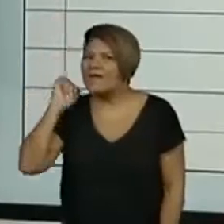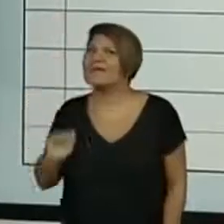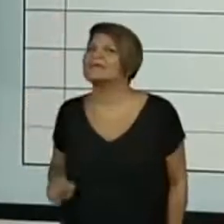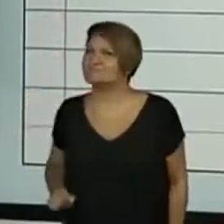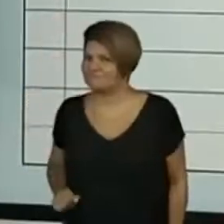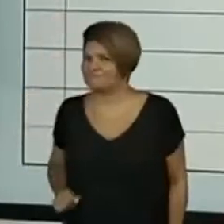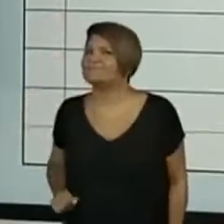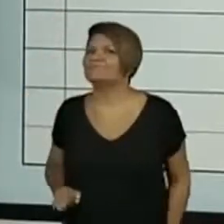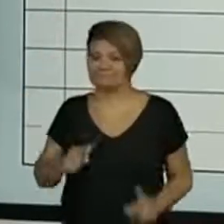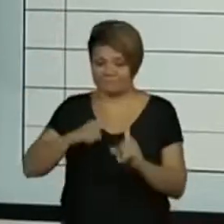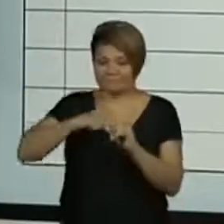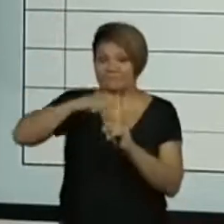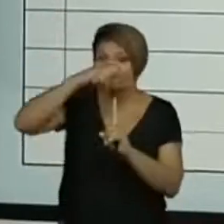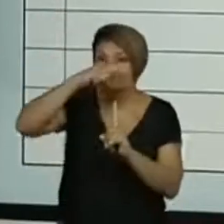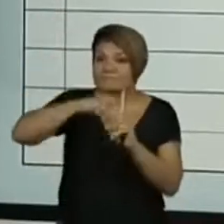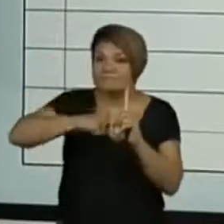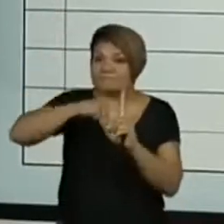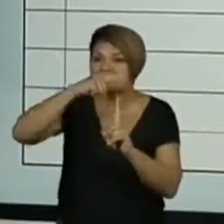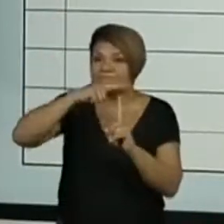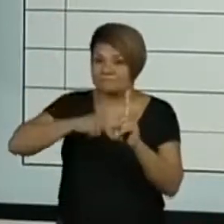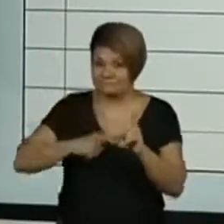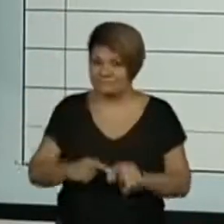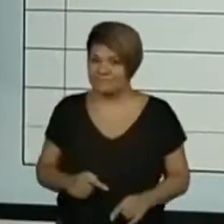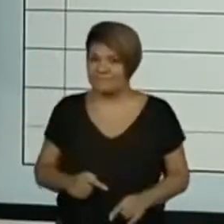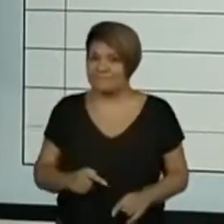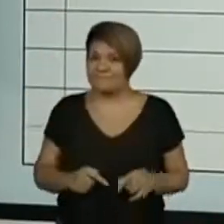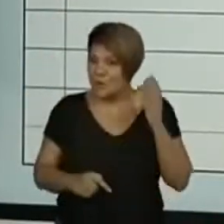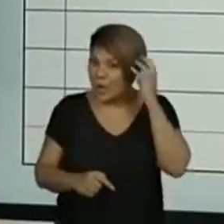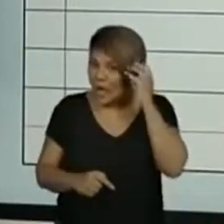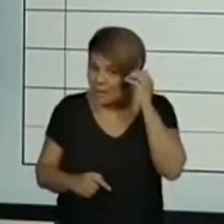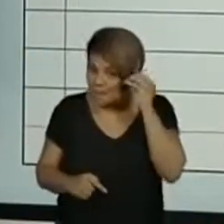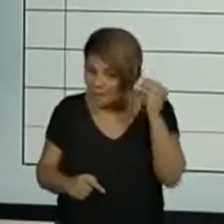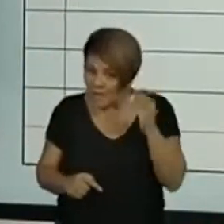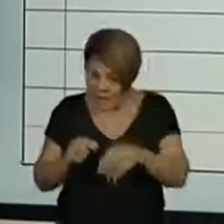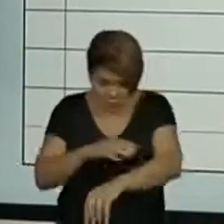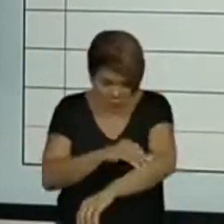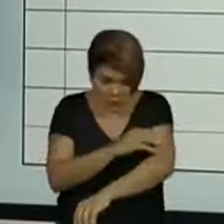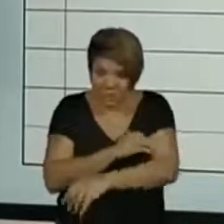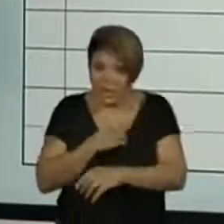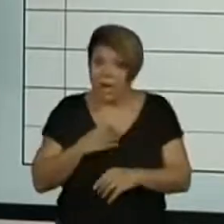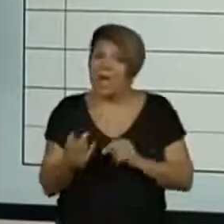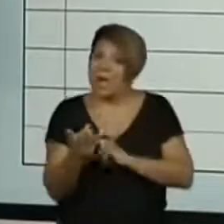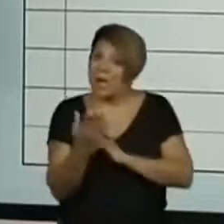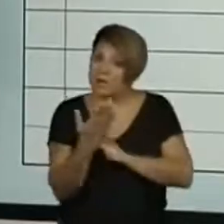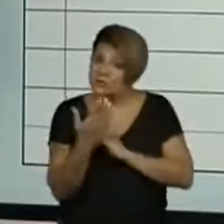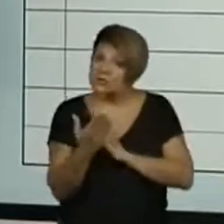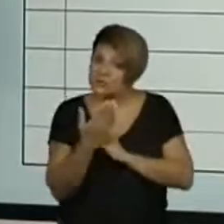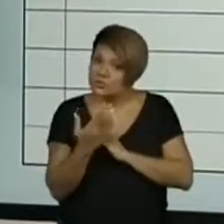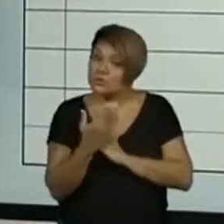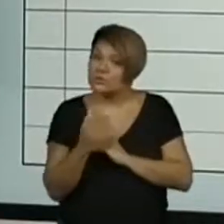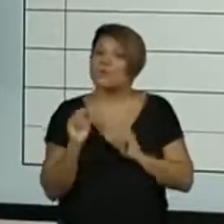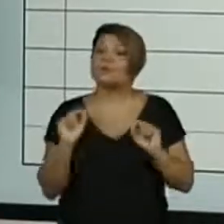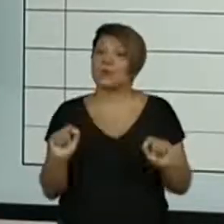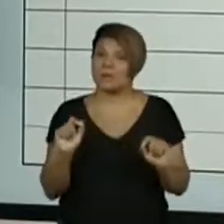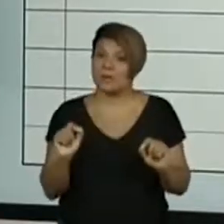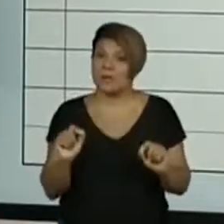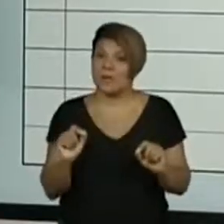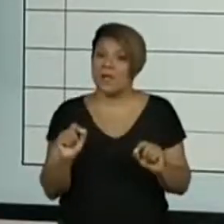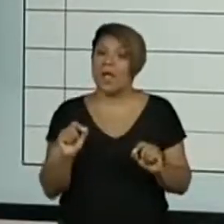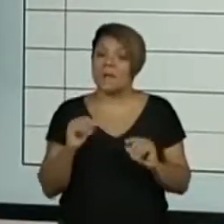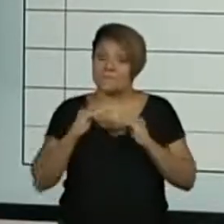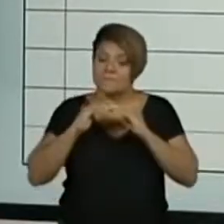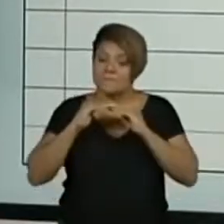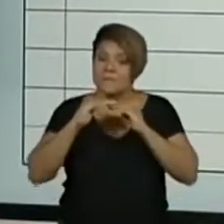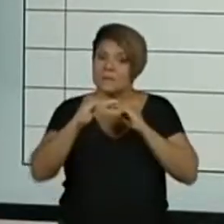Porque ele ajuda ali a manter a temperatura do nosso corpo e a gente sente a sensibilidade. Olha que